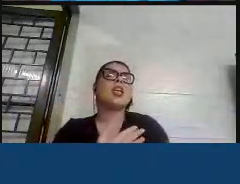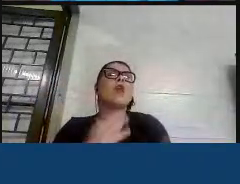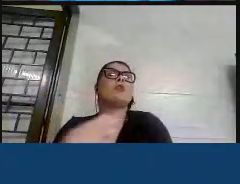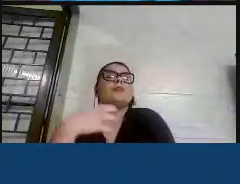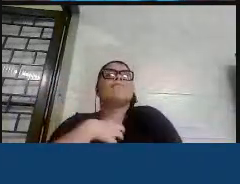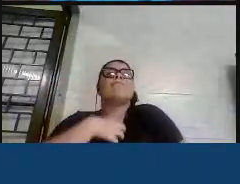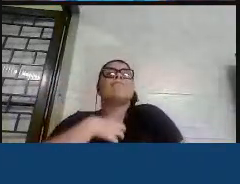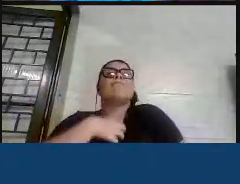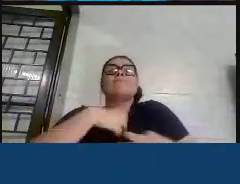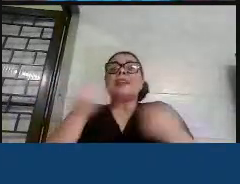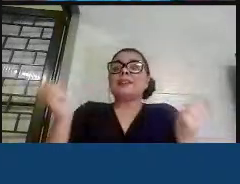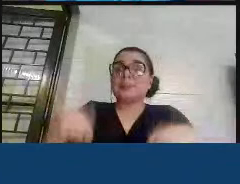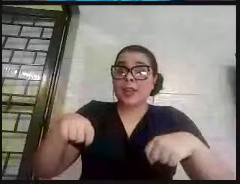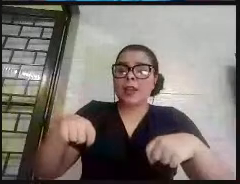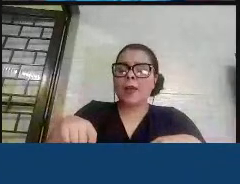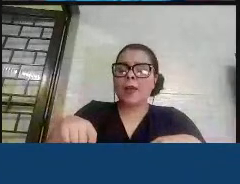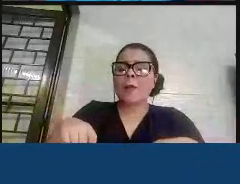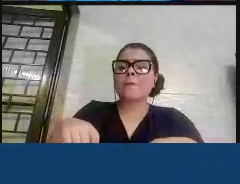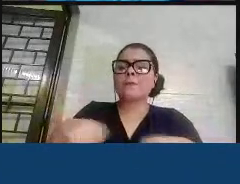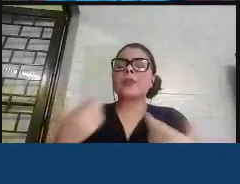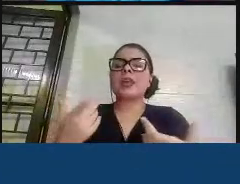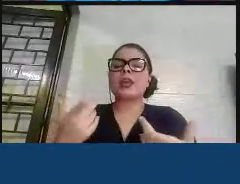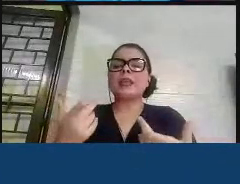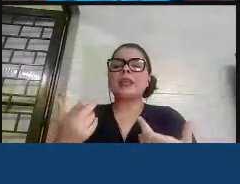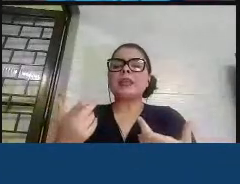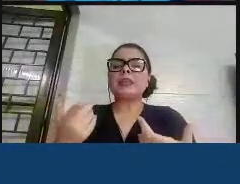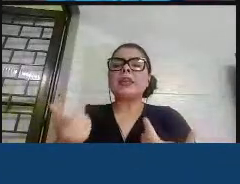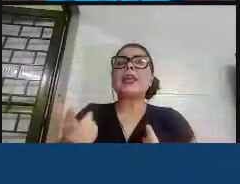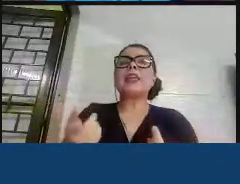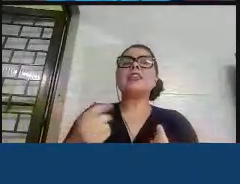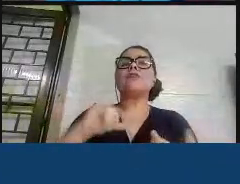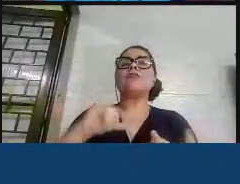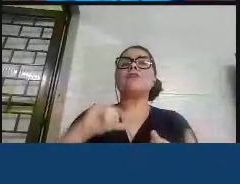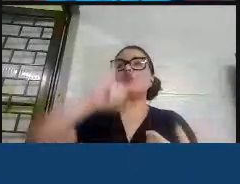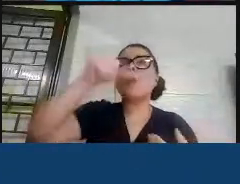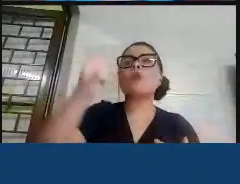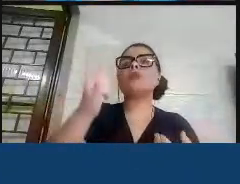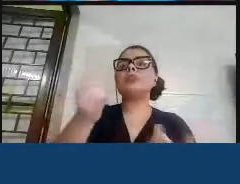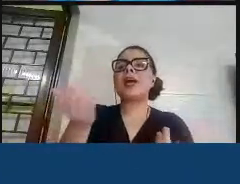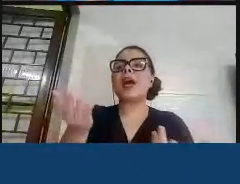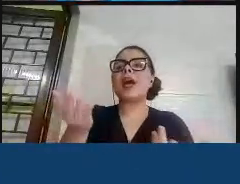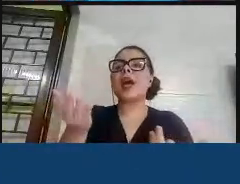tendo possibilidades de chegar a algum lugar